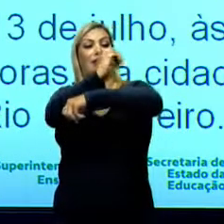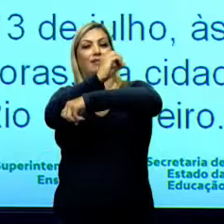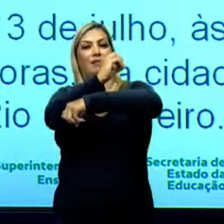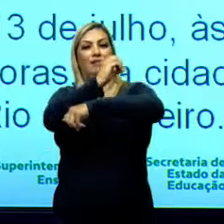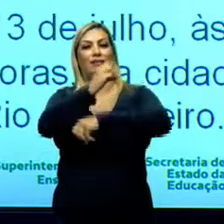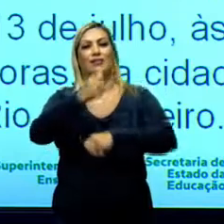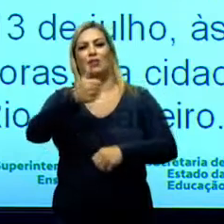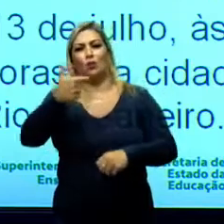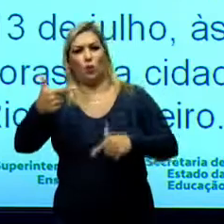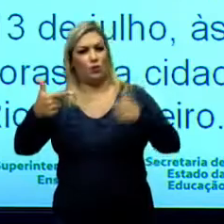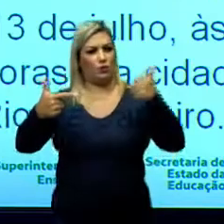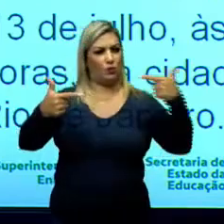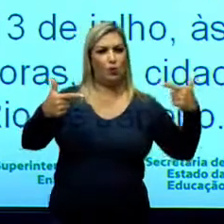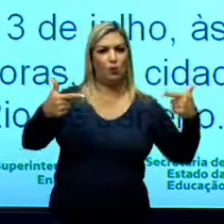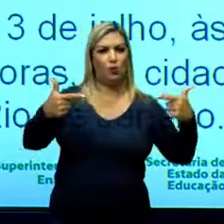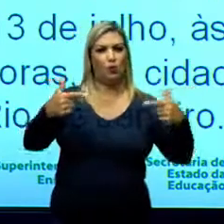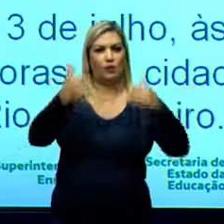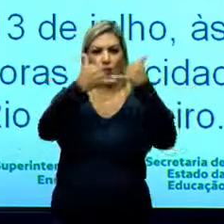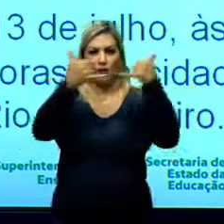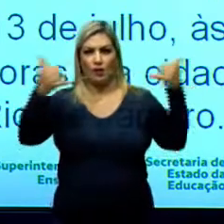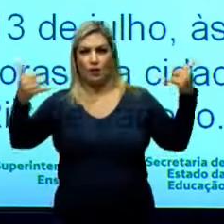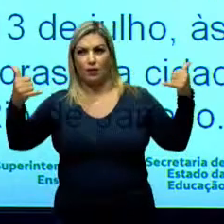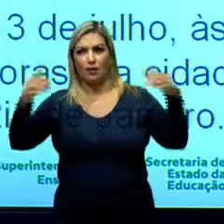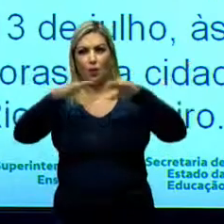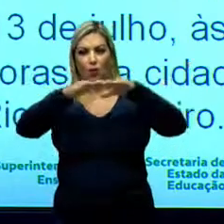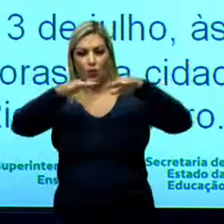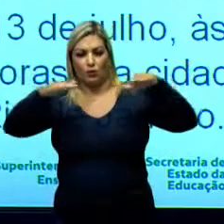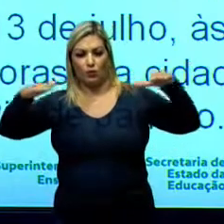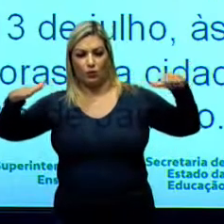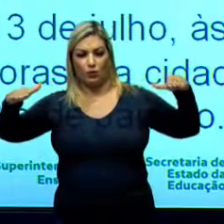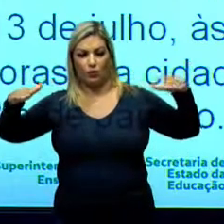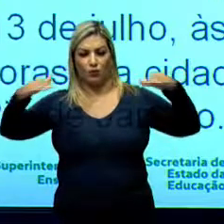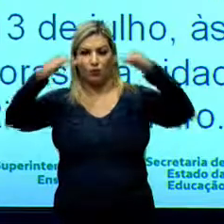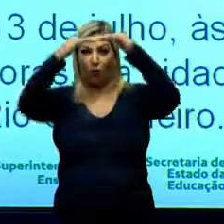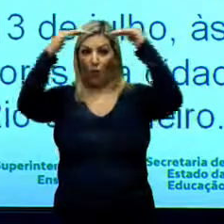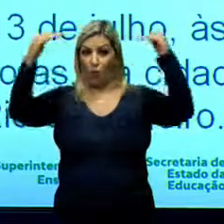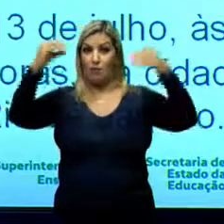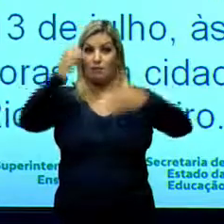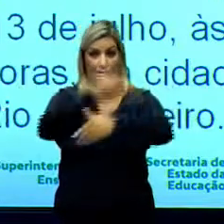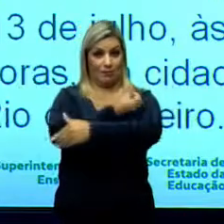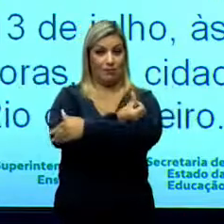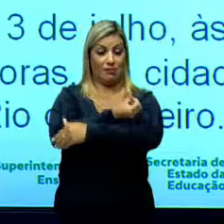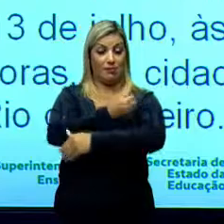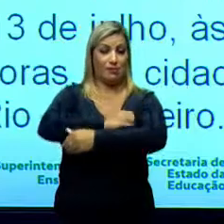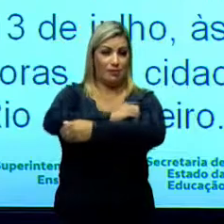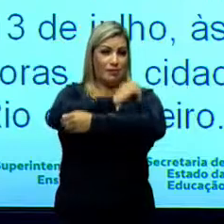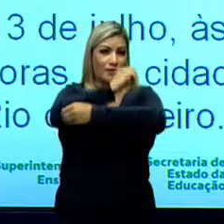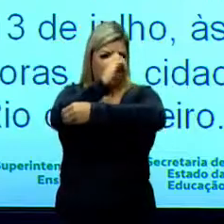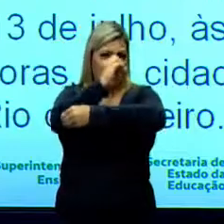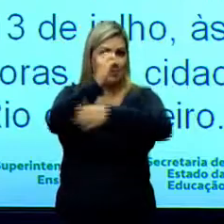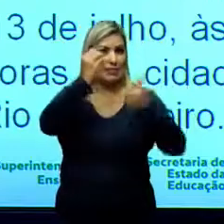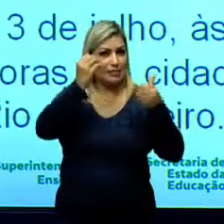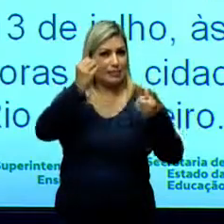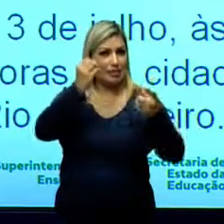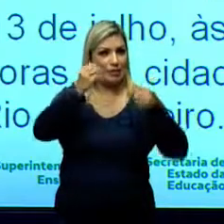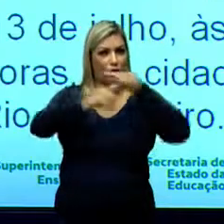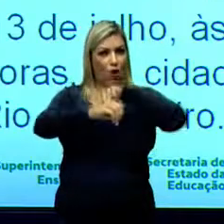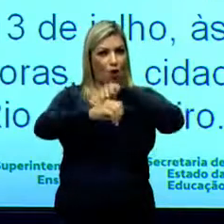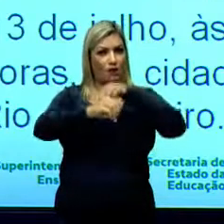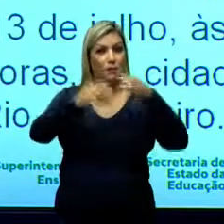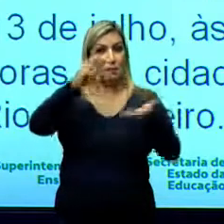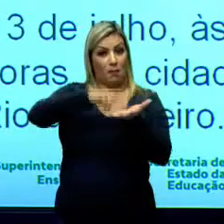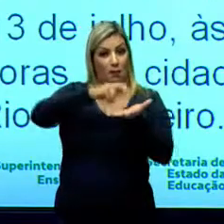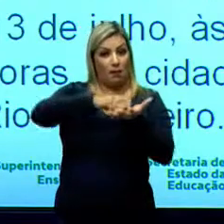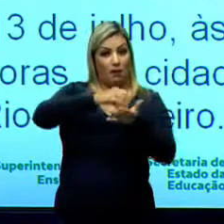horas noite. Então, eu tenho ali, na linha do horizonte, o Sol nascendo às 6 horas da manhã. Quando o Sol surgiu ali, ele se movimentou